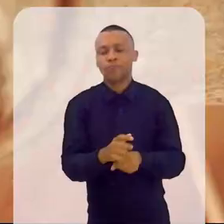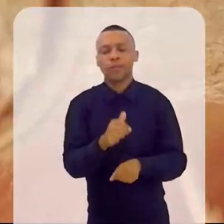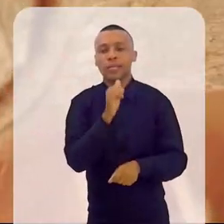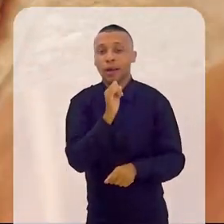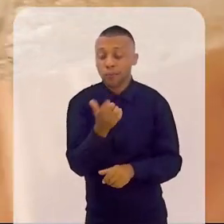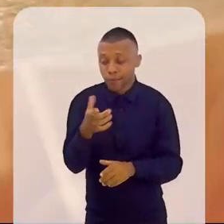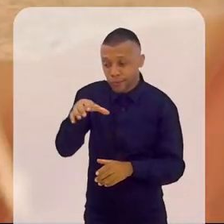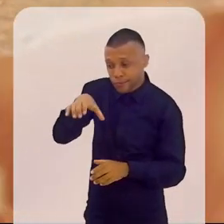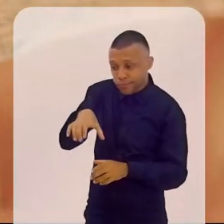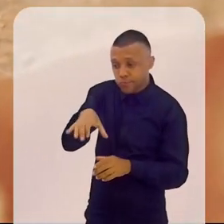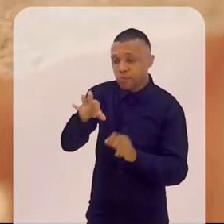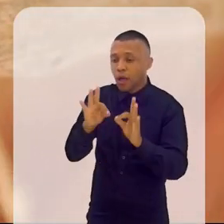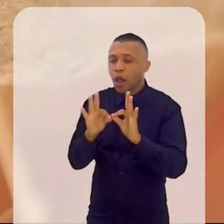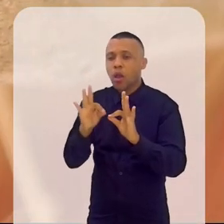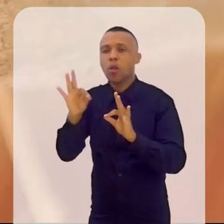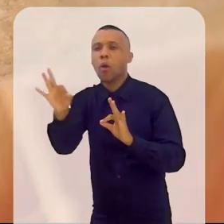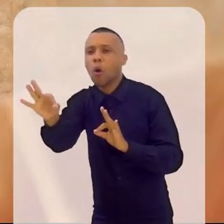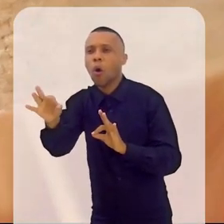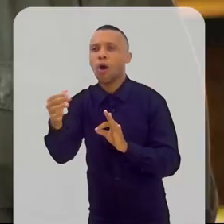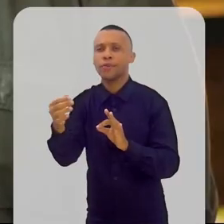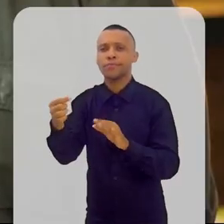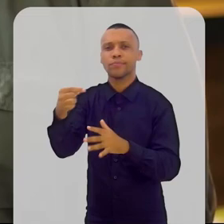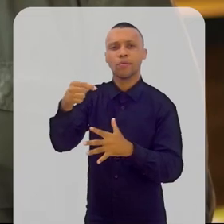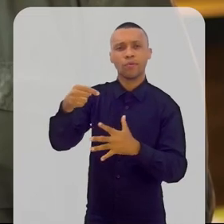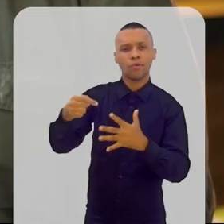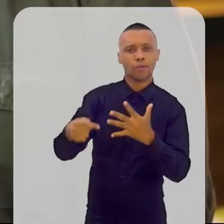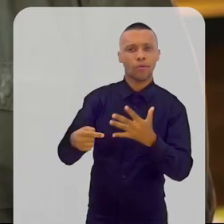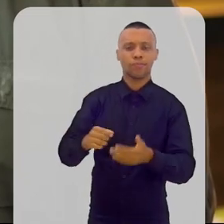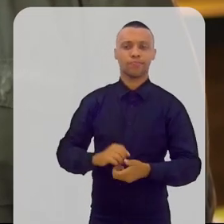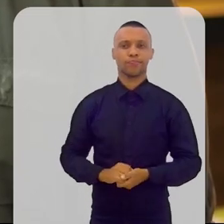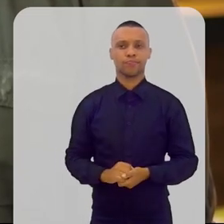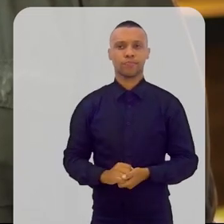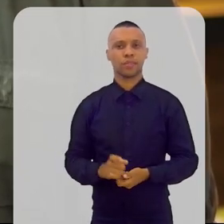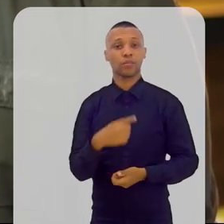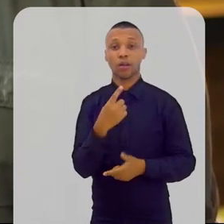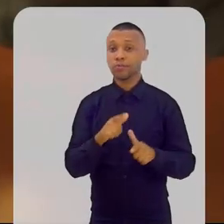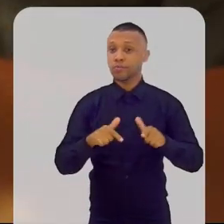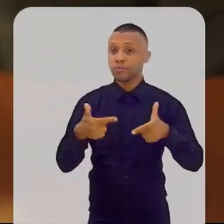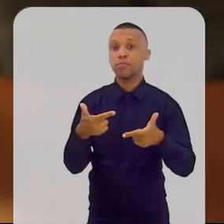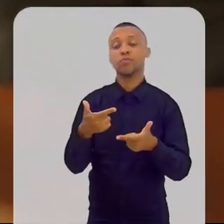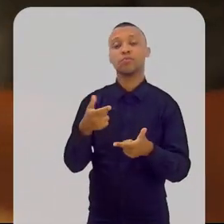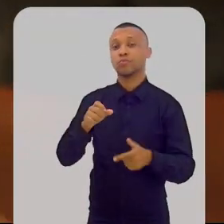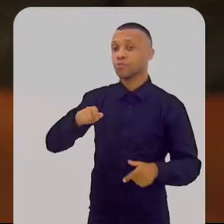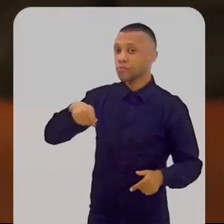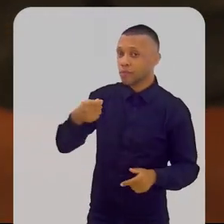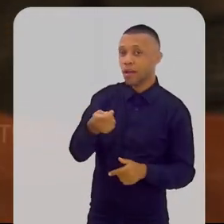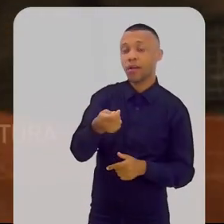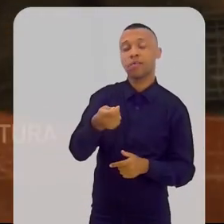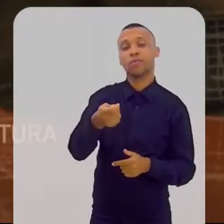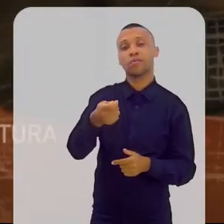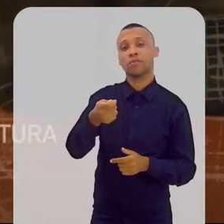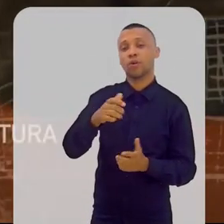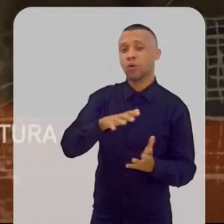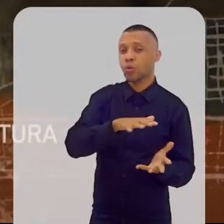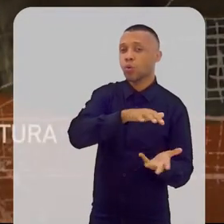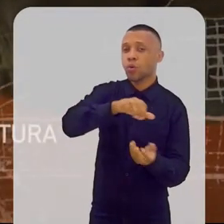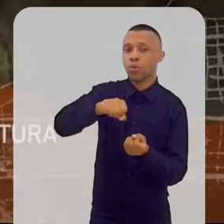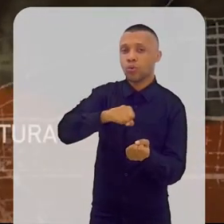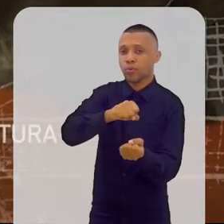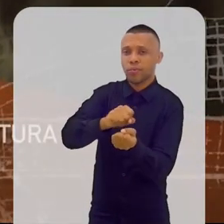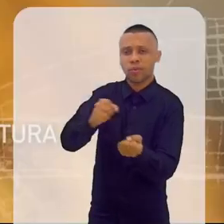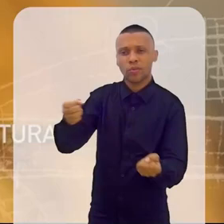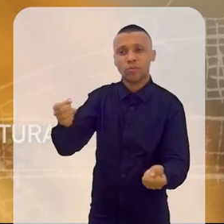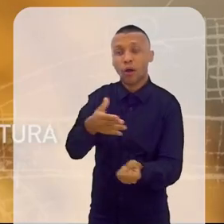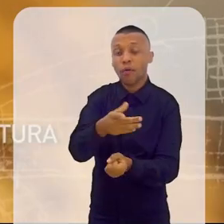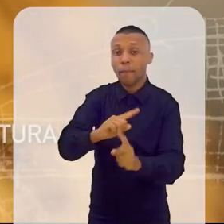longe. Então faz tudo isso, né? A gente fazia isso, sustentabilidade é uma palavra nova para a gente, que a gente